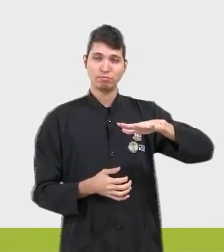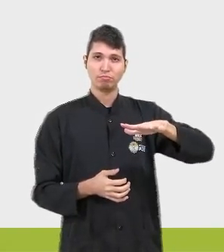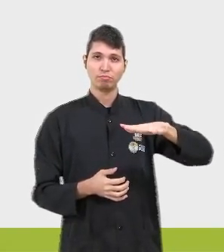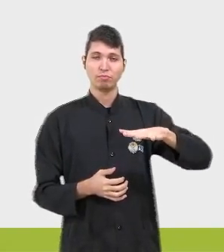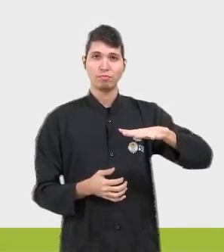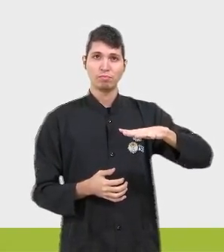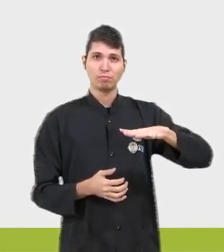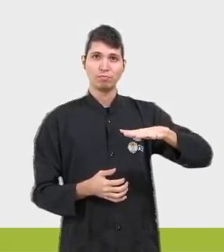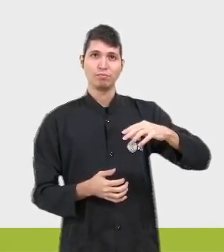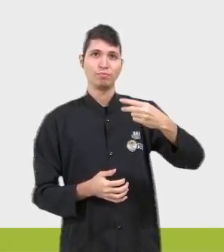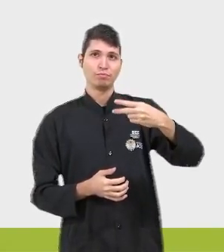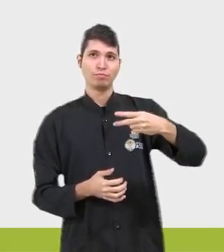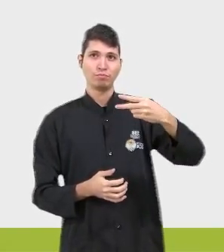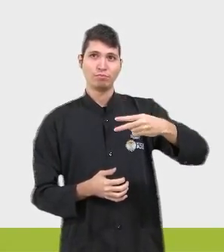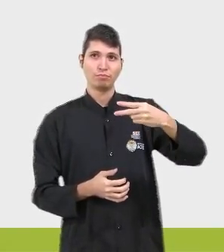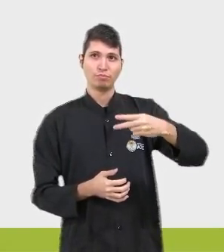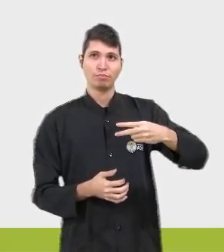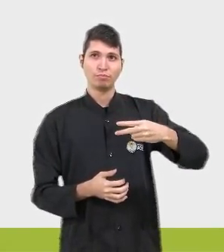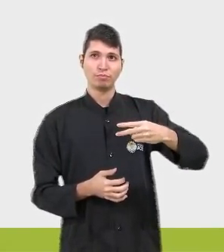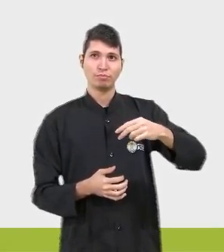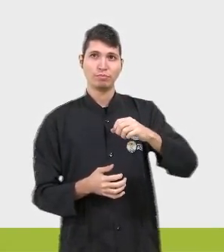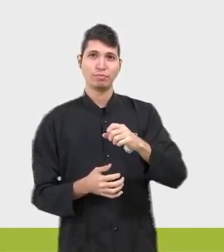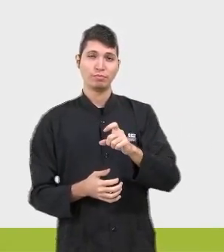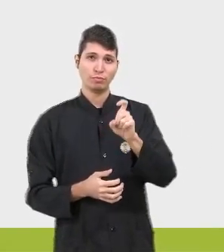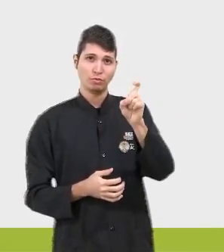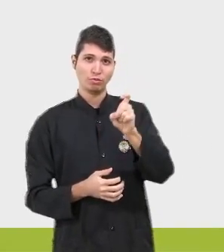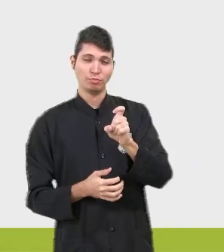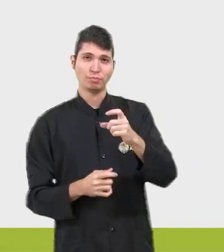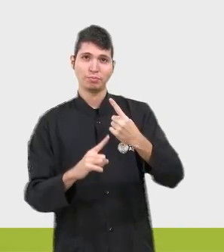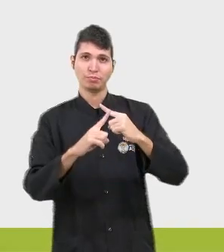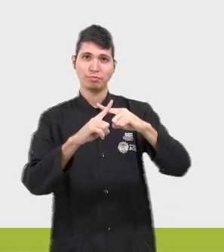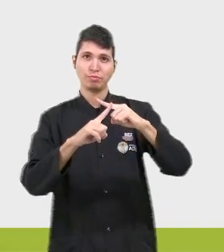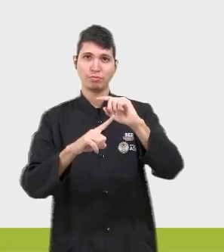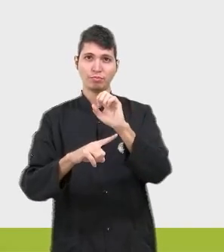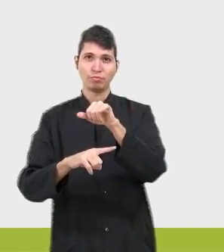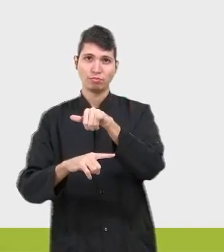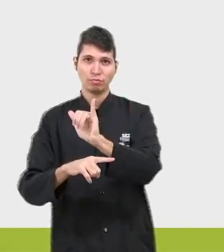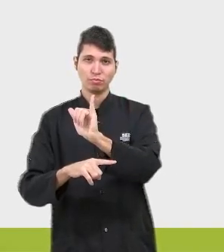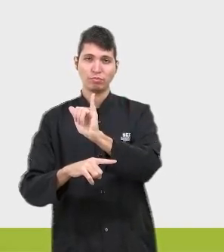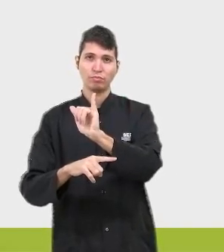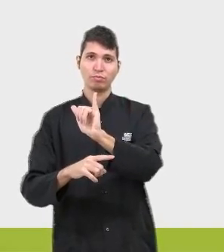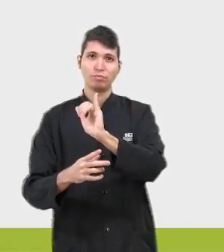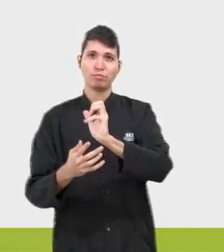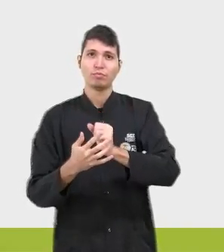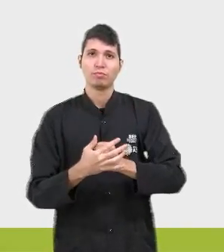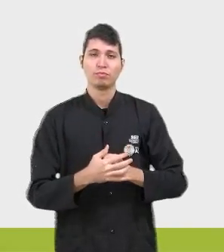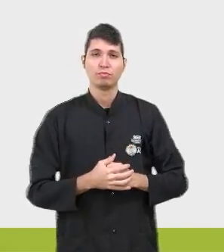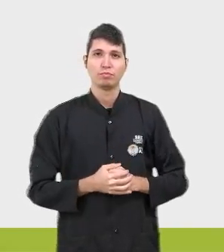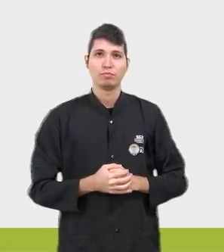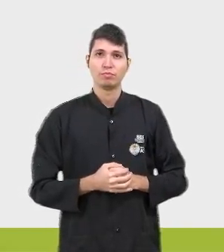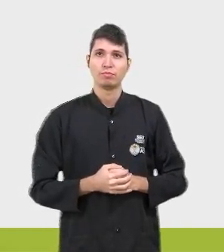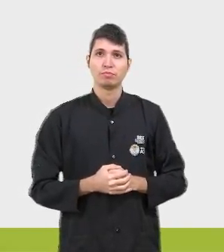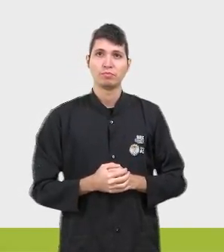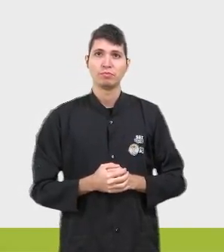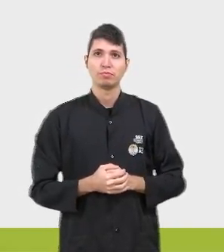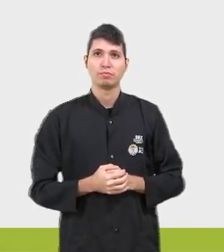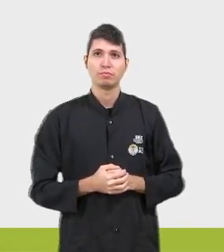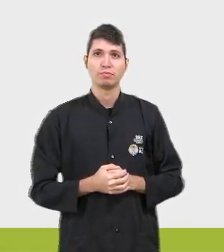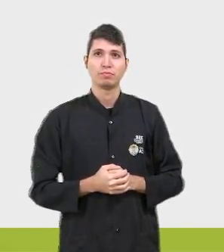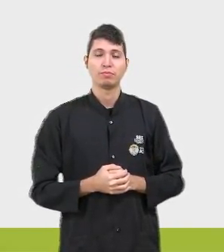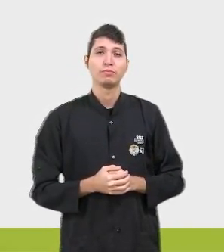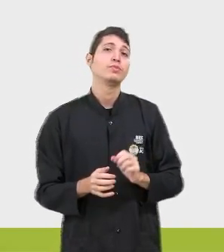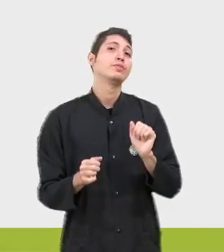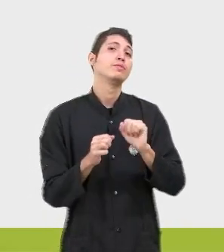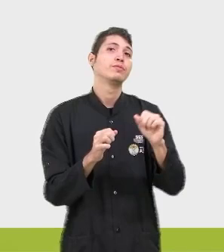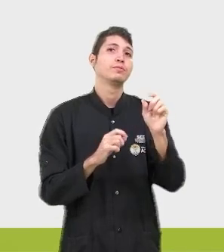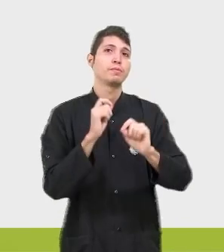vezes altura de um retângulo, e nós vamos começar a aplicar. Porém, para a gente facilitar o nosso andamento aqui, ó, eu vou utilizar